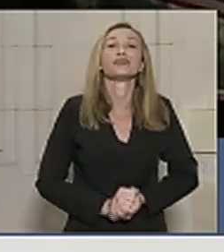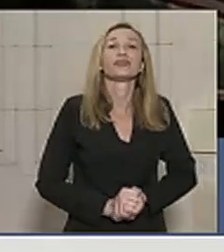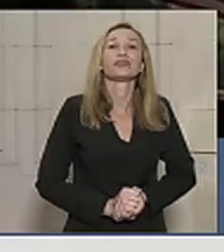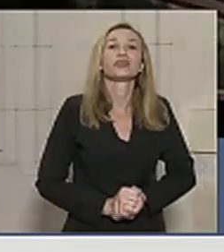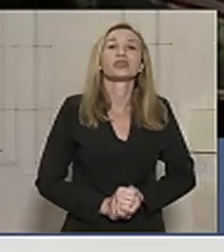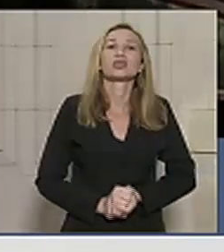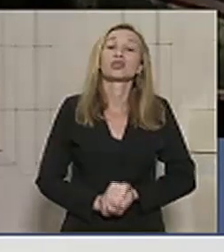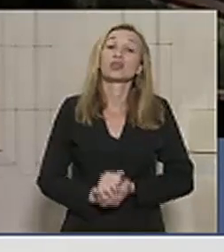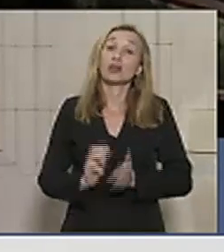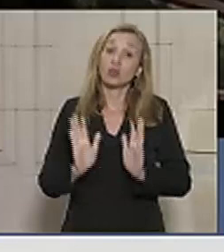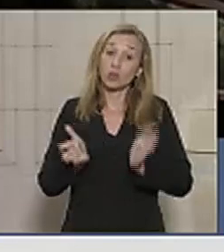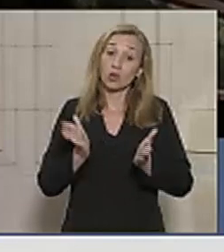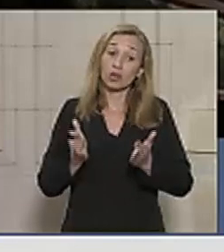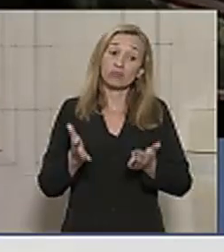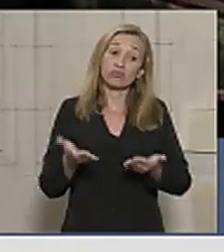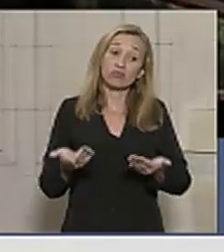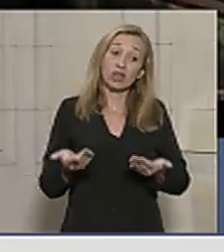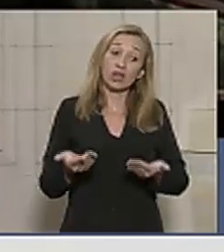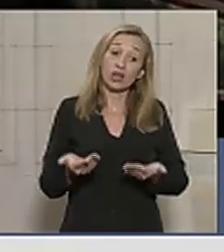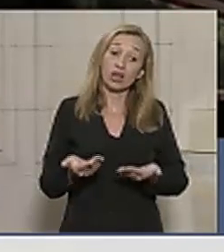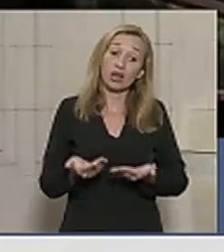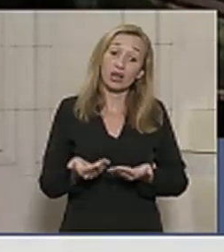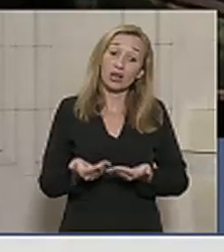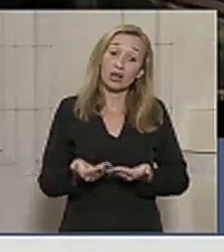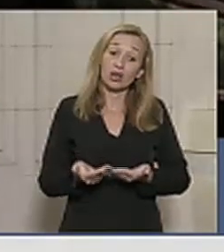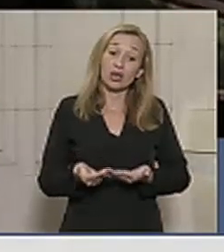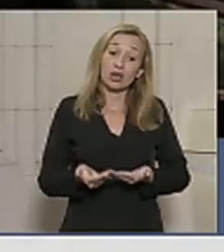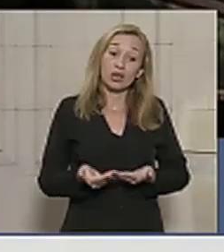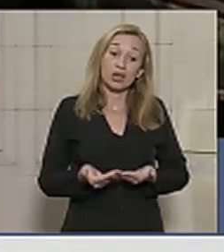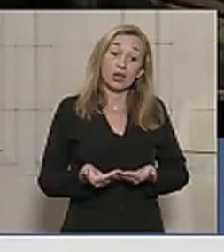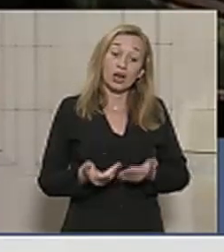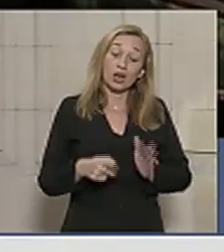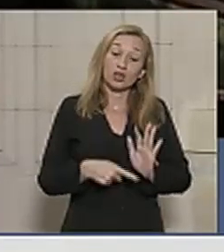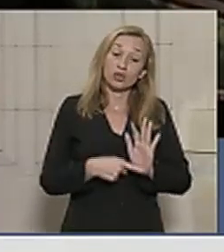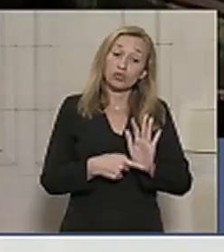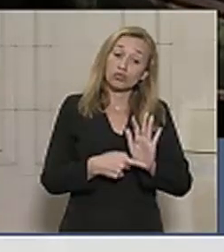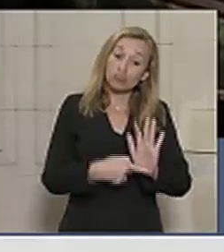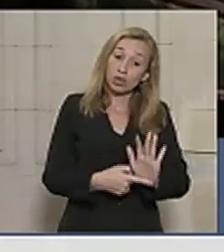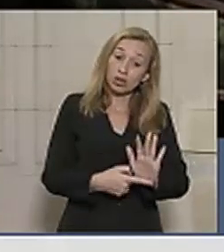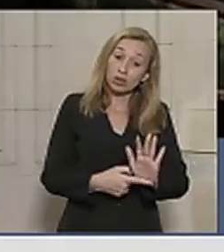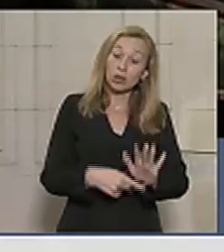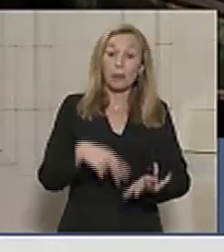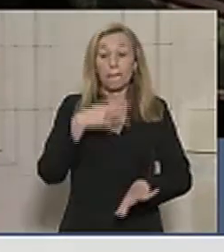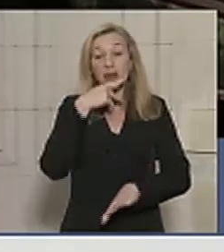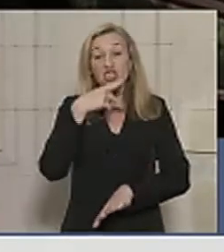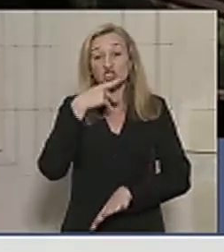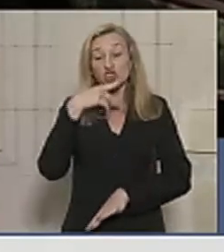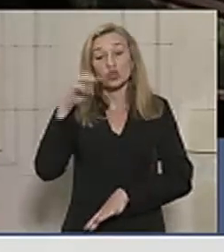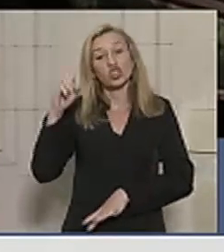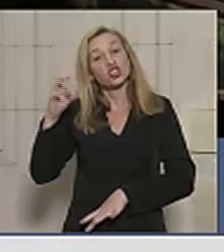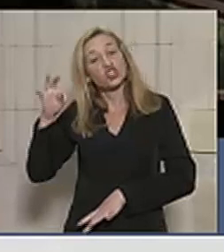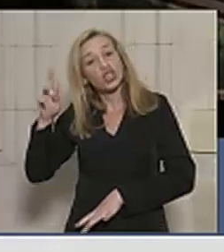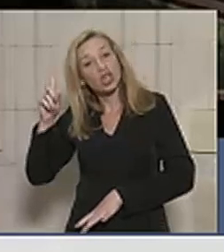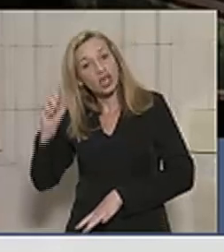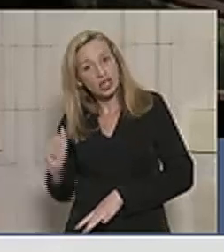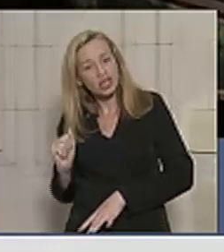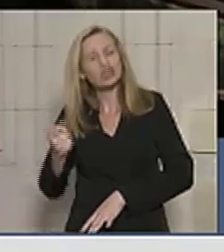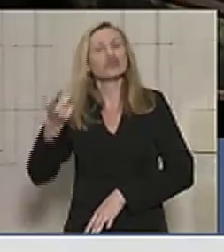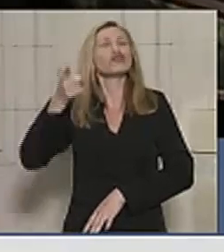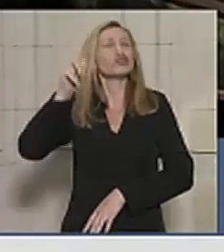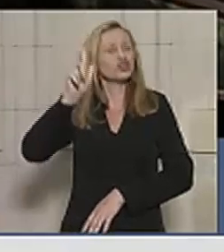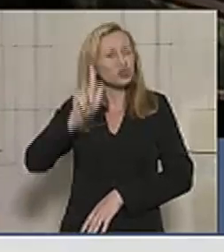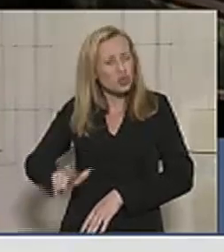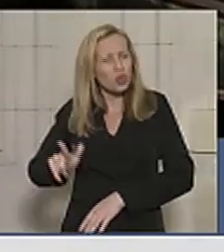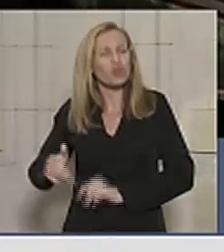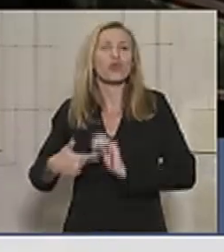servindo de aparelhamento por parte de partidos de esquerda, que, mais uma vez,